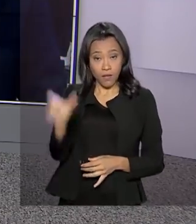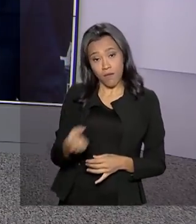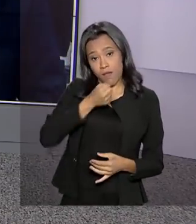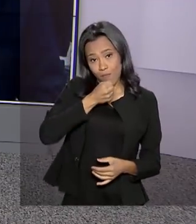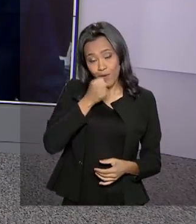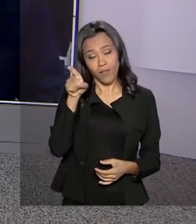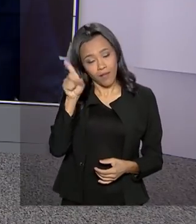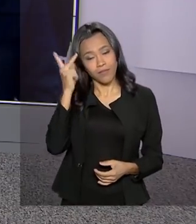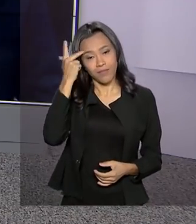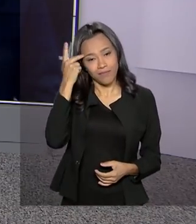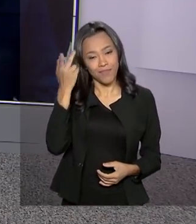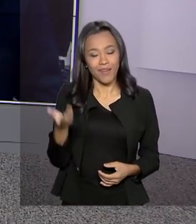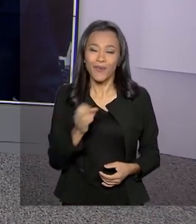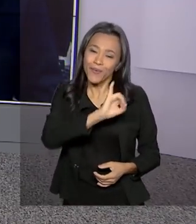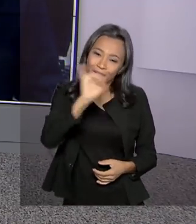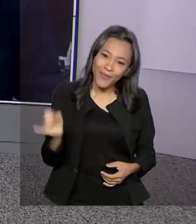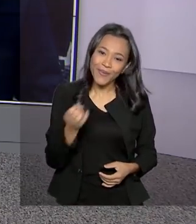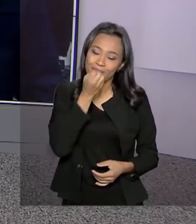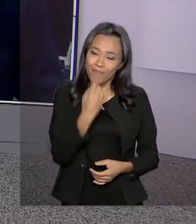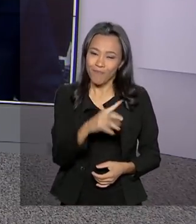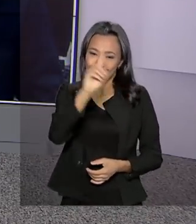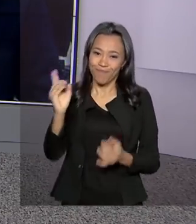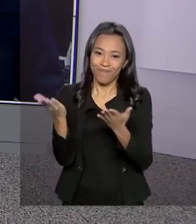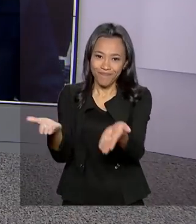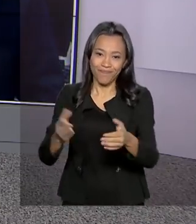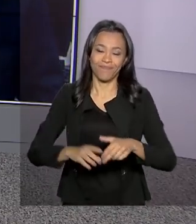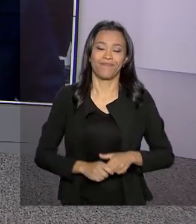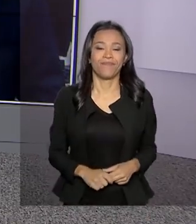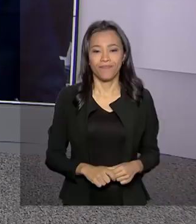Ferraz, lá de São Paulo. Olá, Ricardo, bom dia para você.